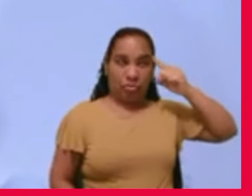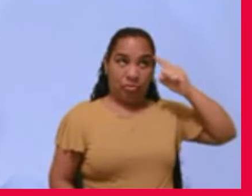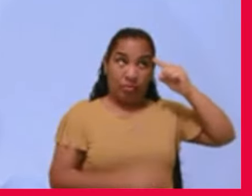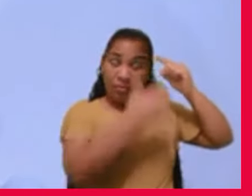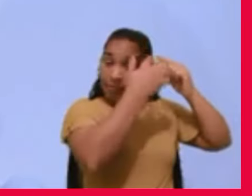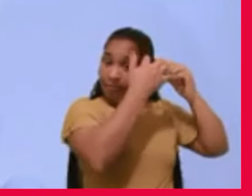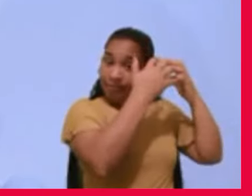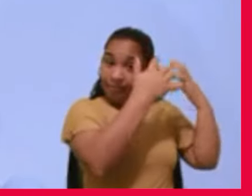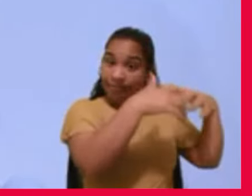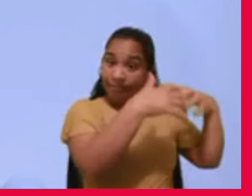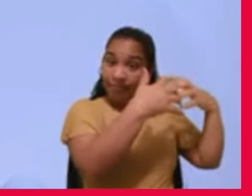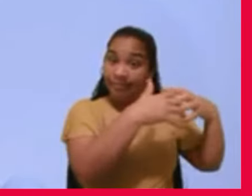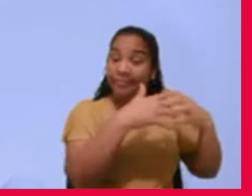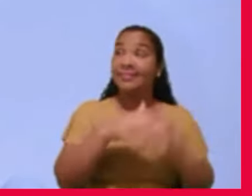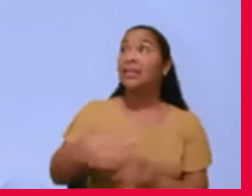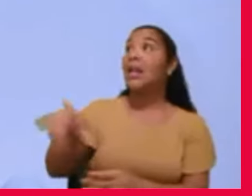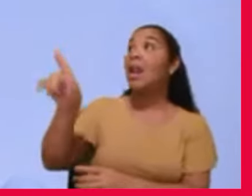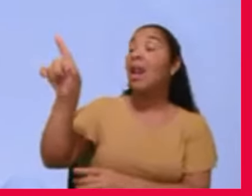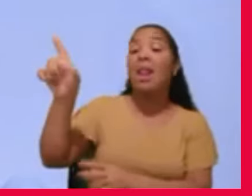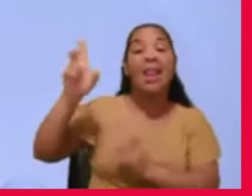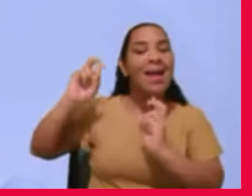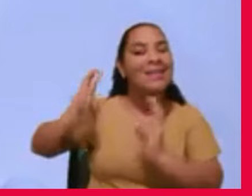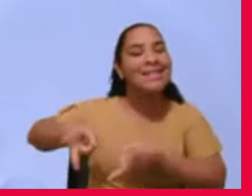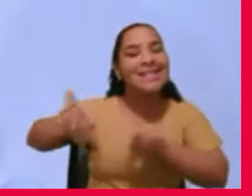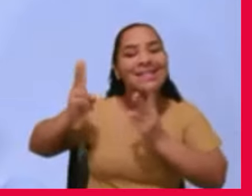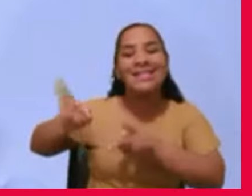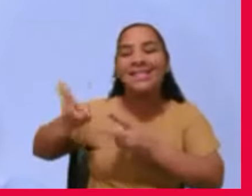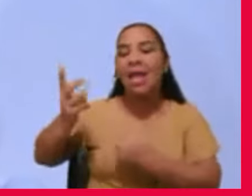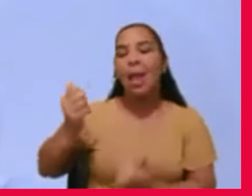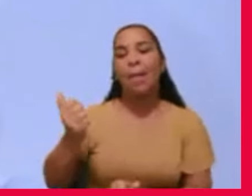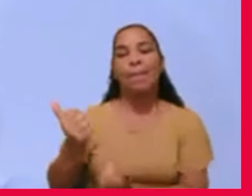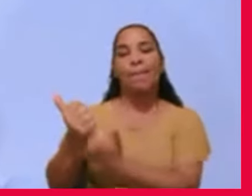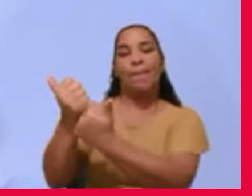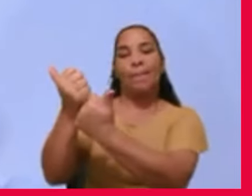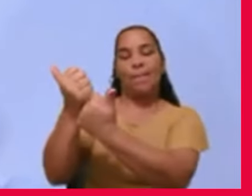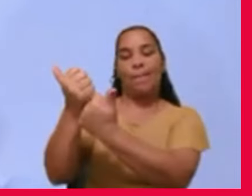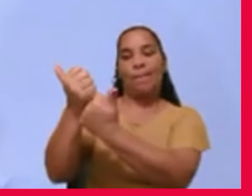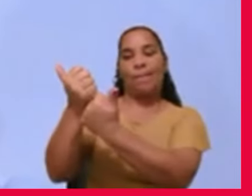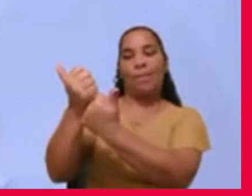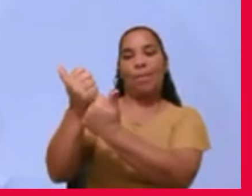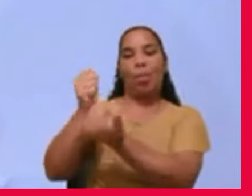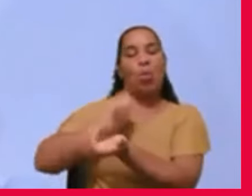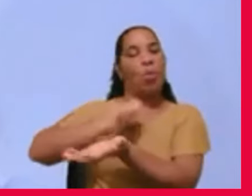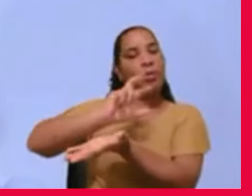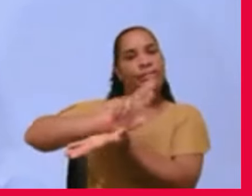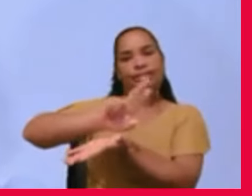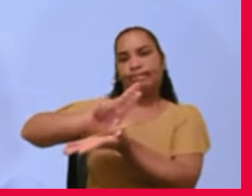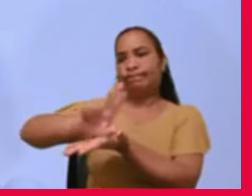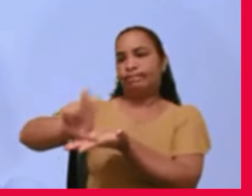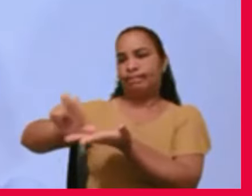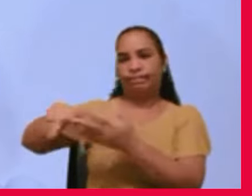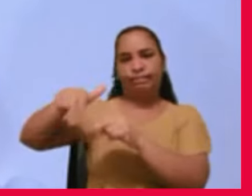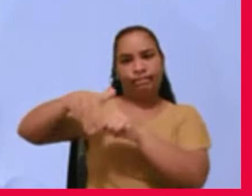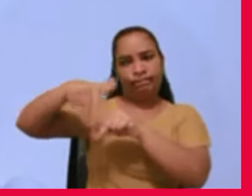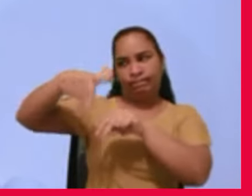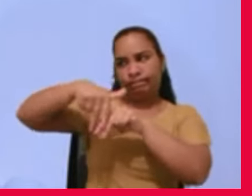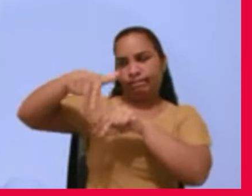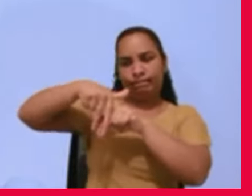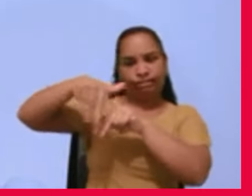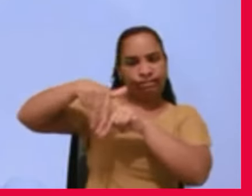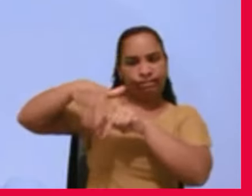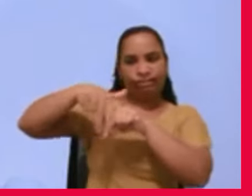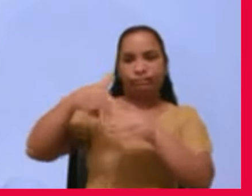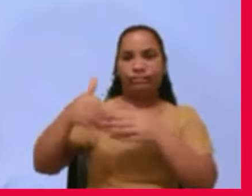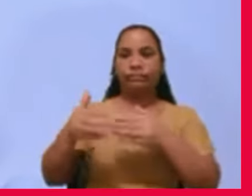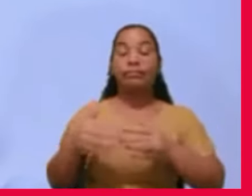há assistência para toda e qualquer forma de desencarnação. Dessa maneira, a